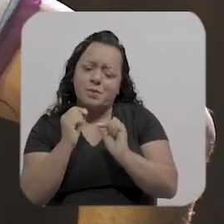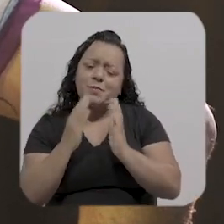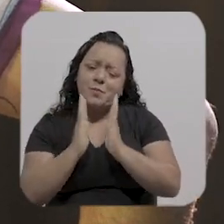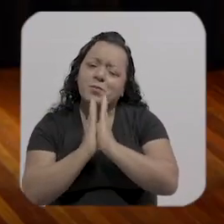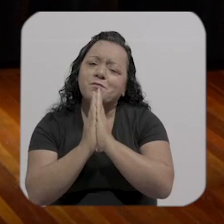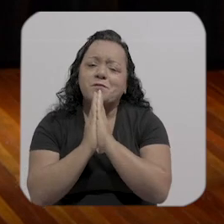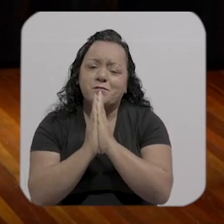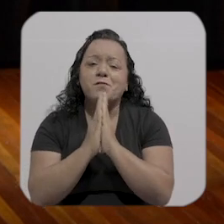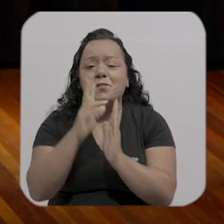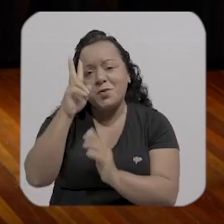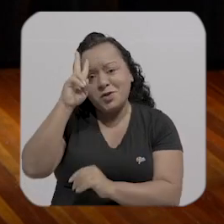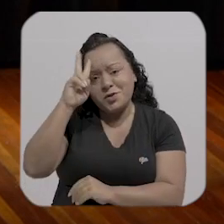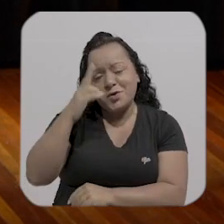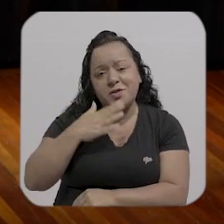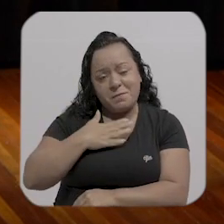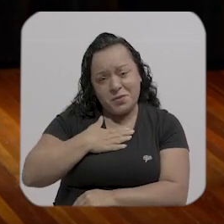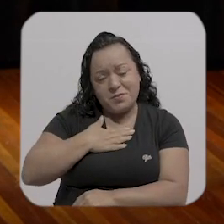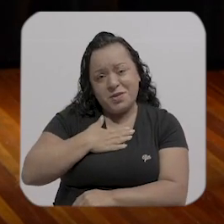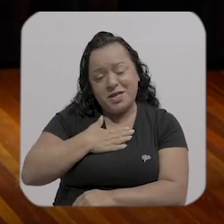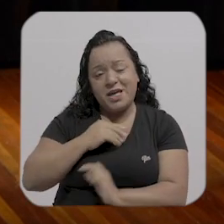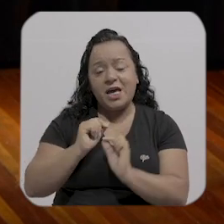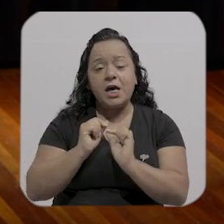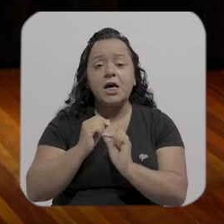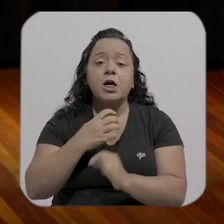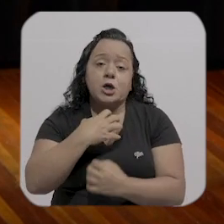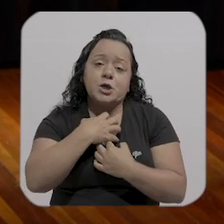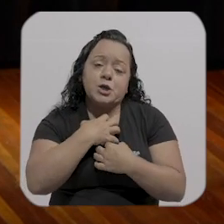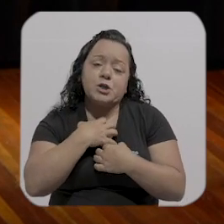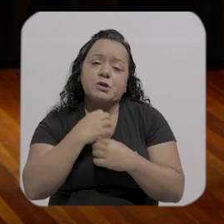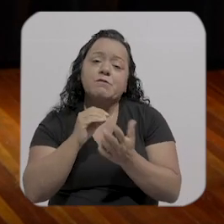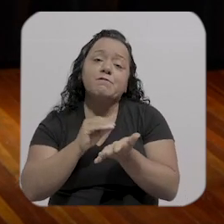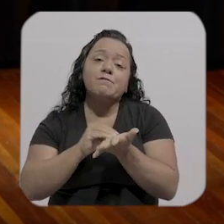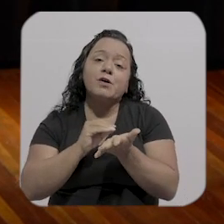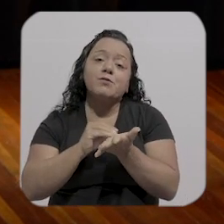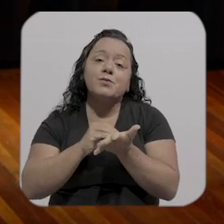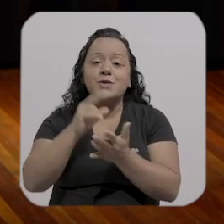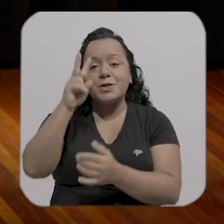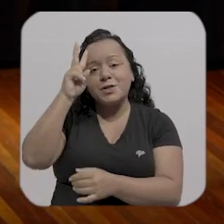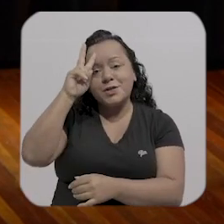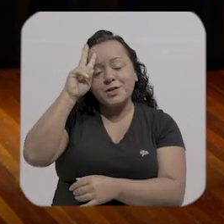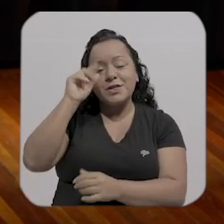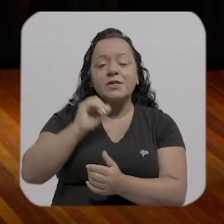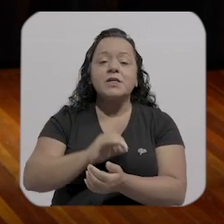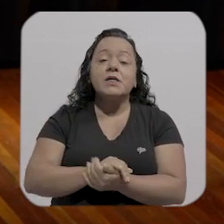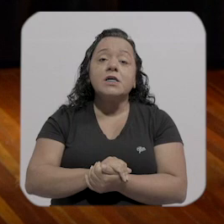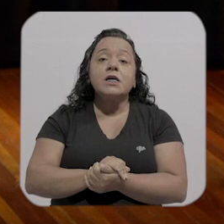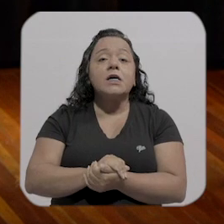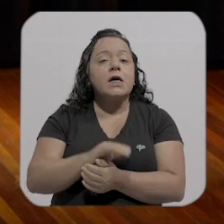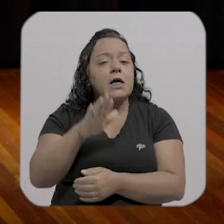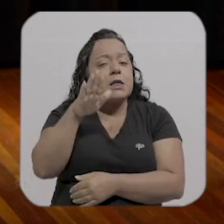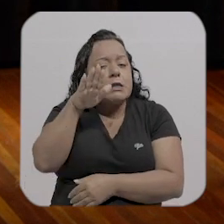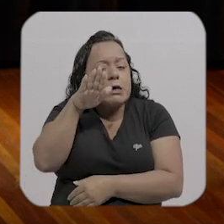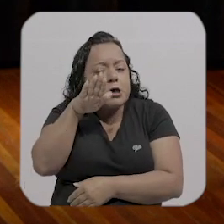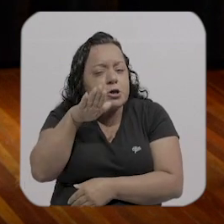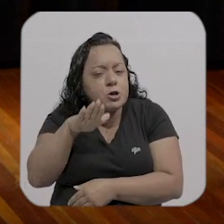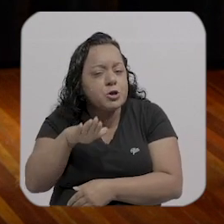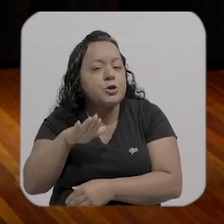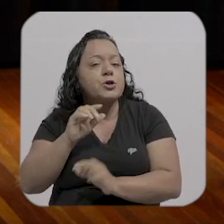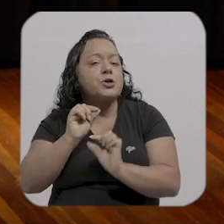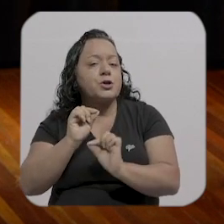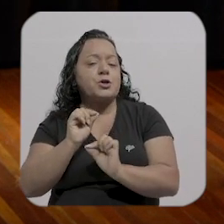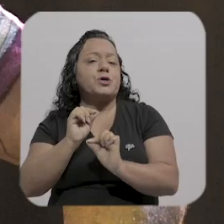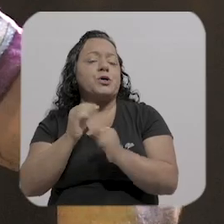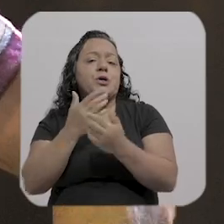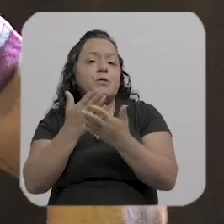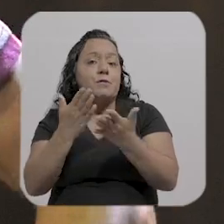história pra mim. Eu senti essa falta das histórias, aí ela, no final da tarde, você bota a minha cadeira lá na frente, e eu vou